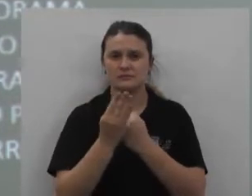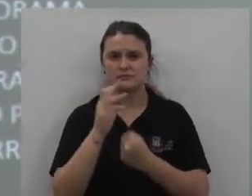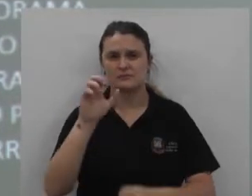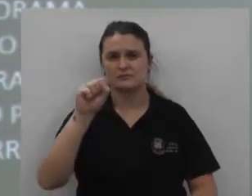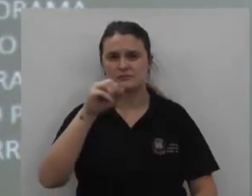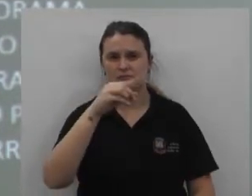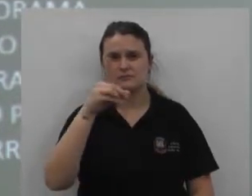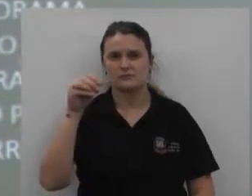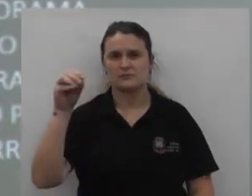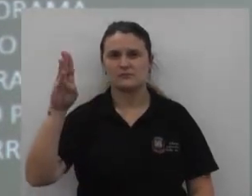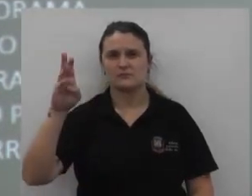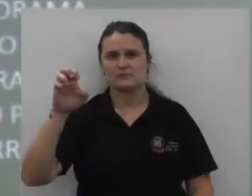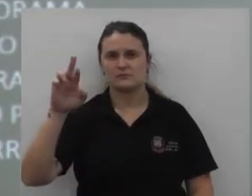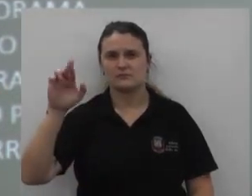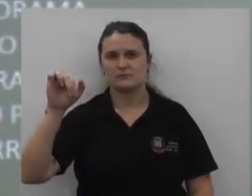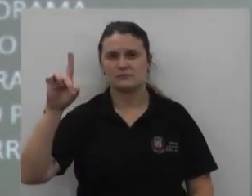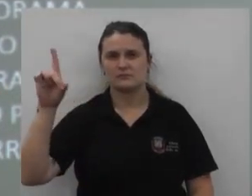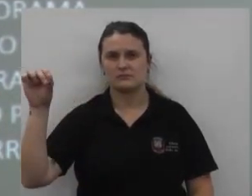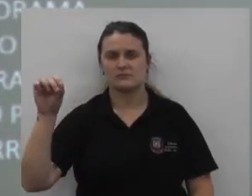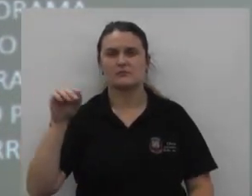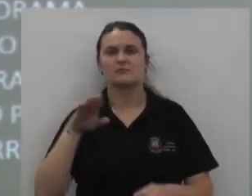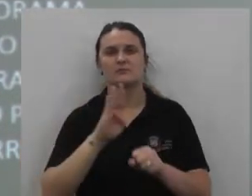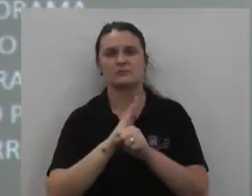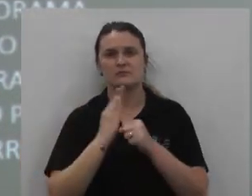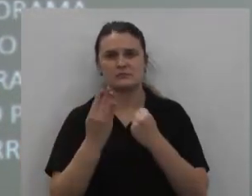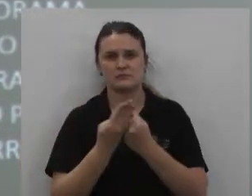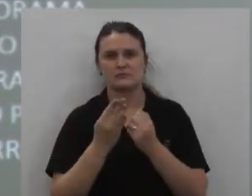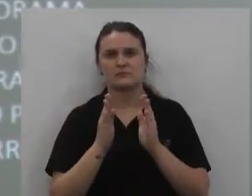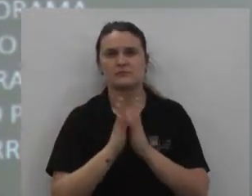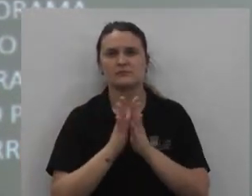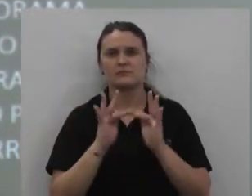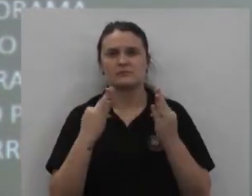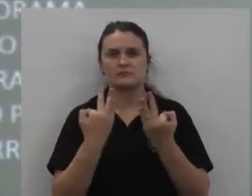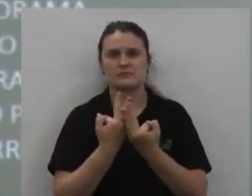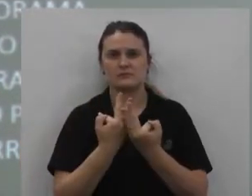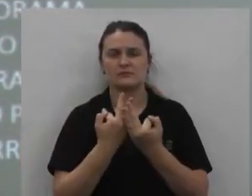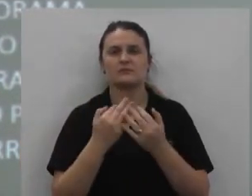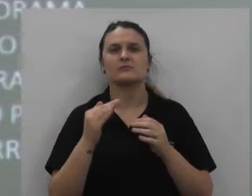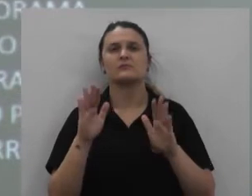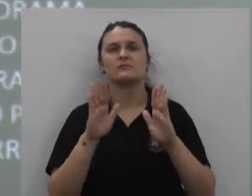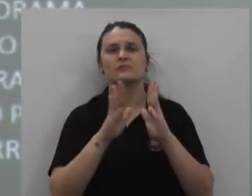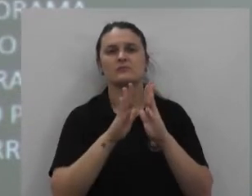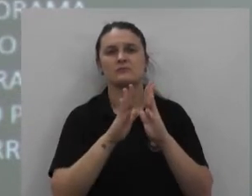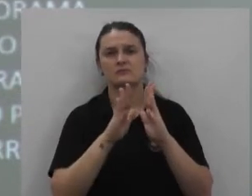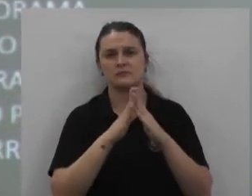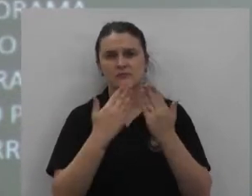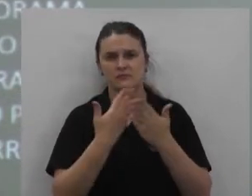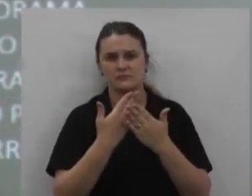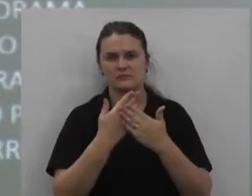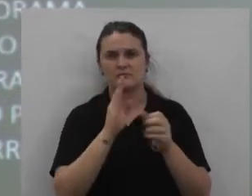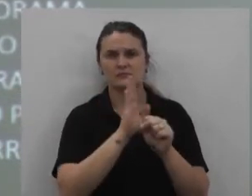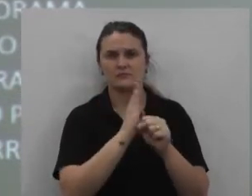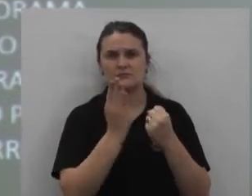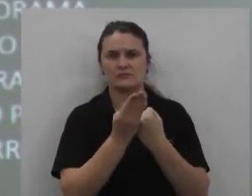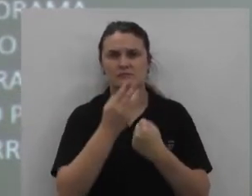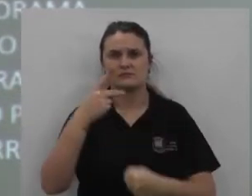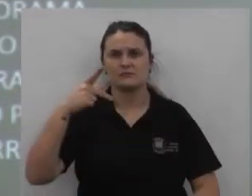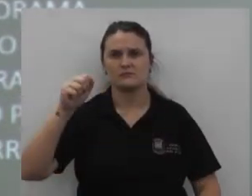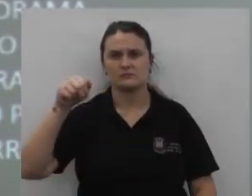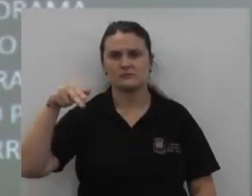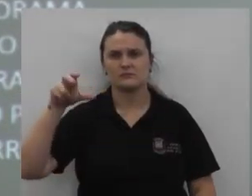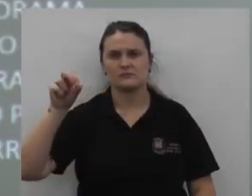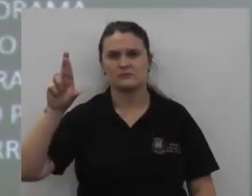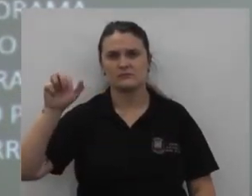Sagrada Família De Nazaré Bairro Sagrada Família Ineida Fagundas Silva Bairro Panorama